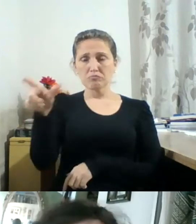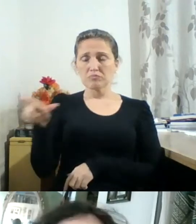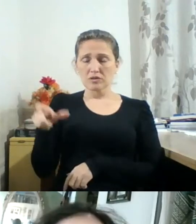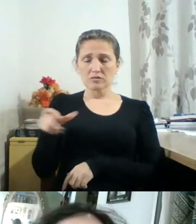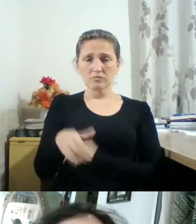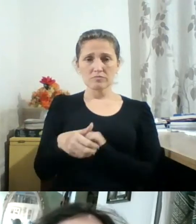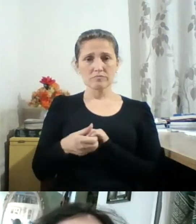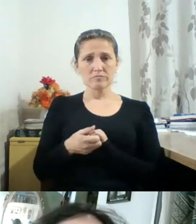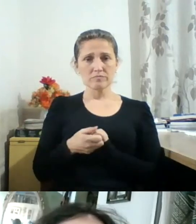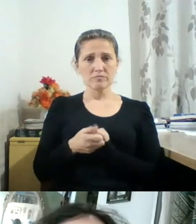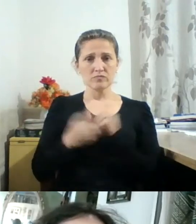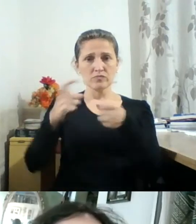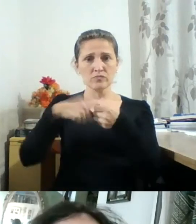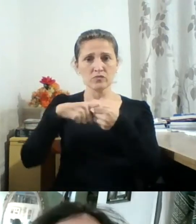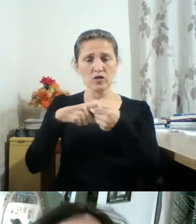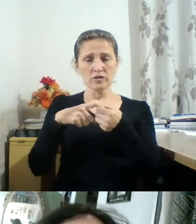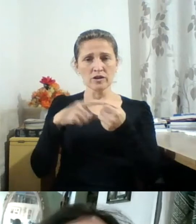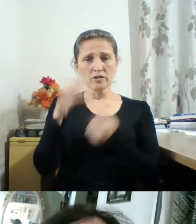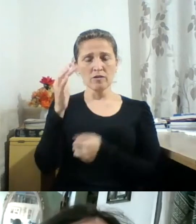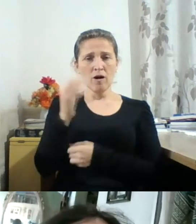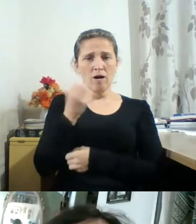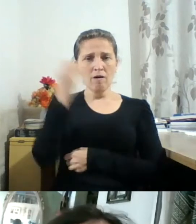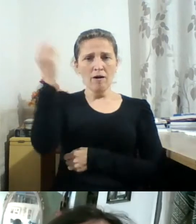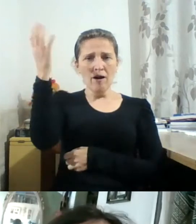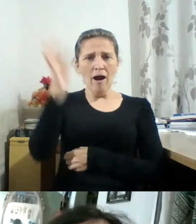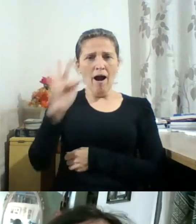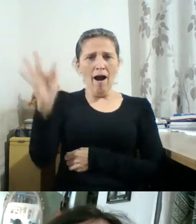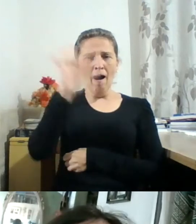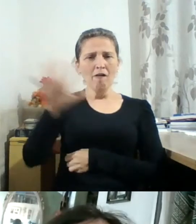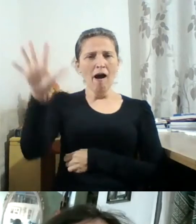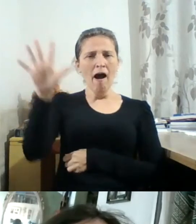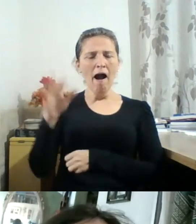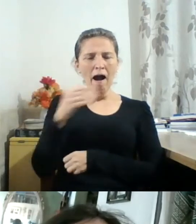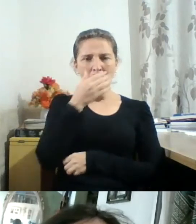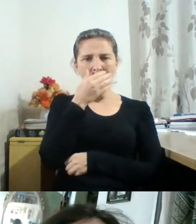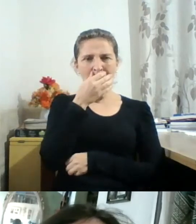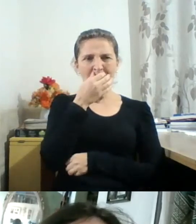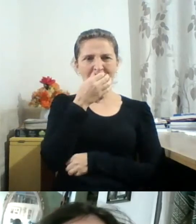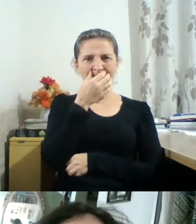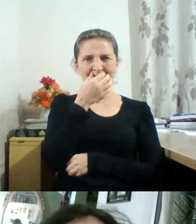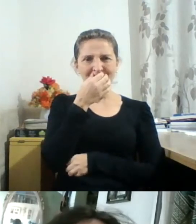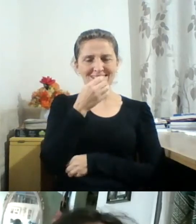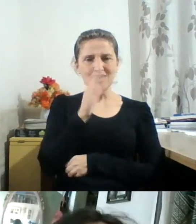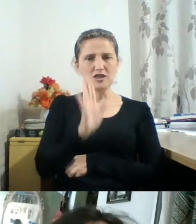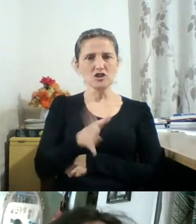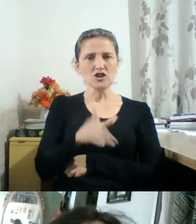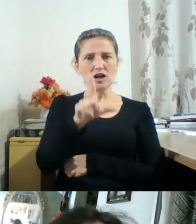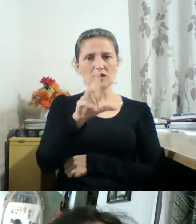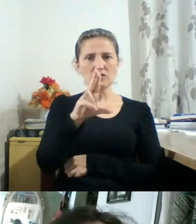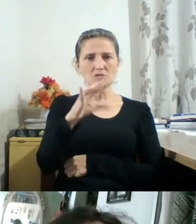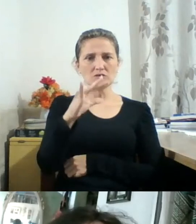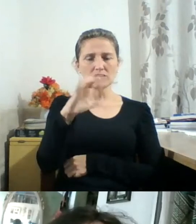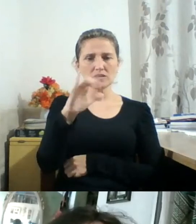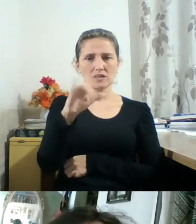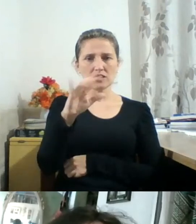Voltando ao Fantástico, sim, uma resposta, mas a Lucila já se adiantou. Realmente, essas